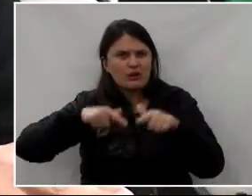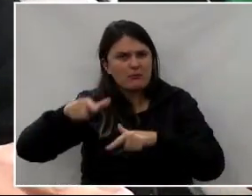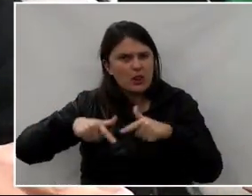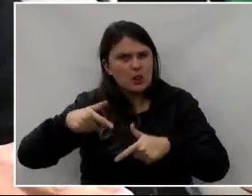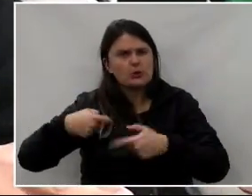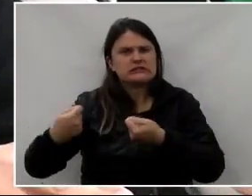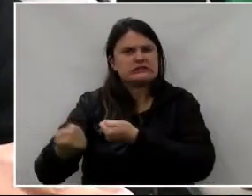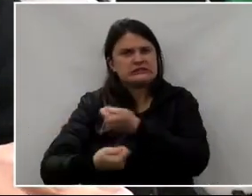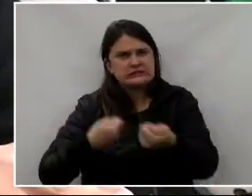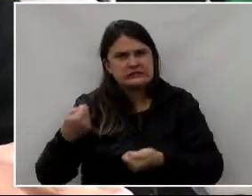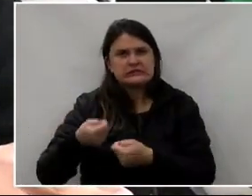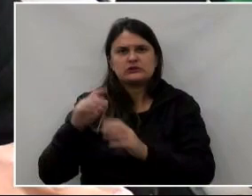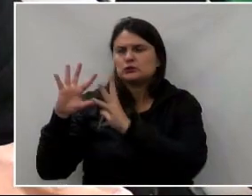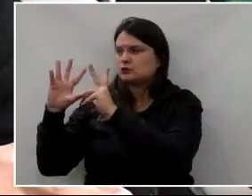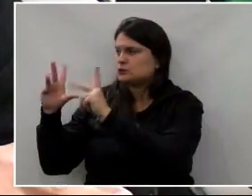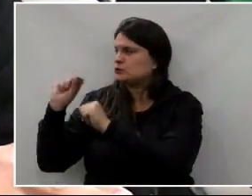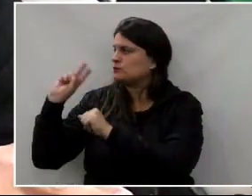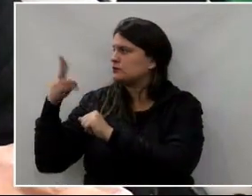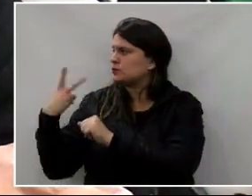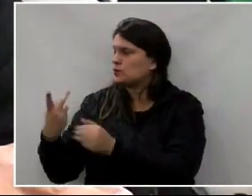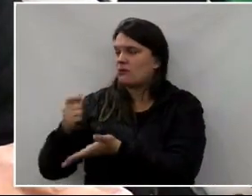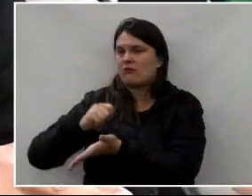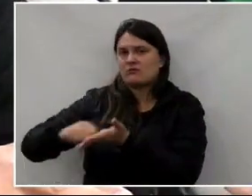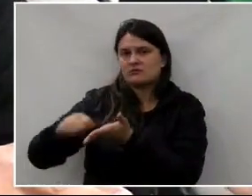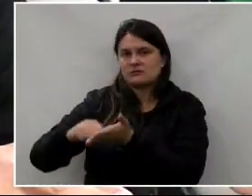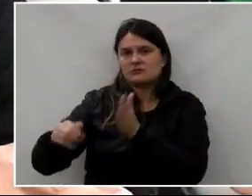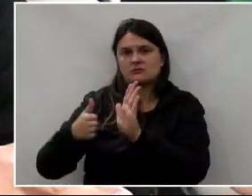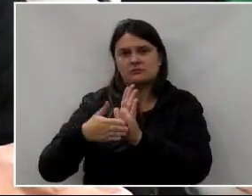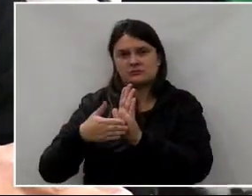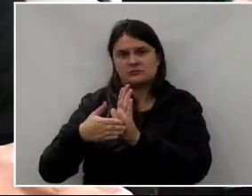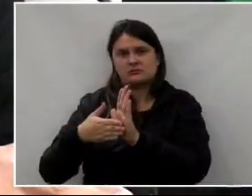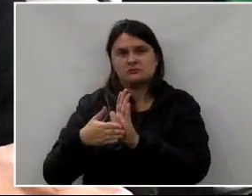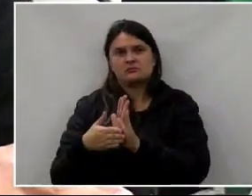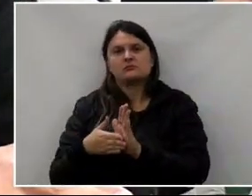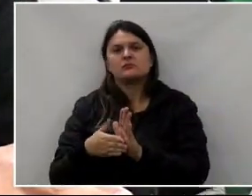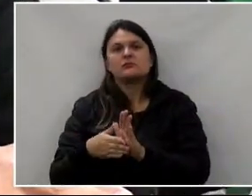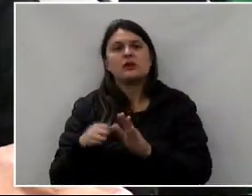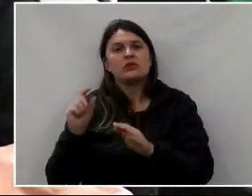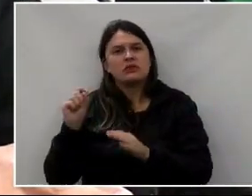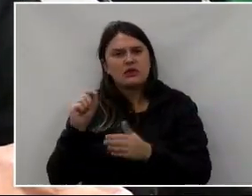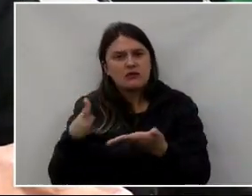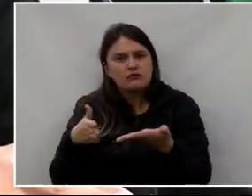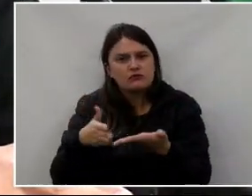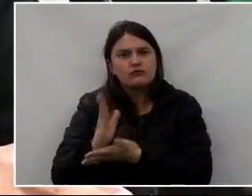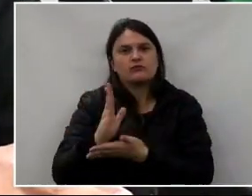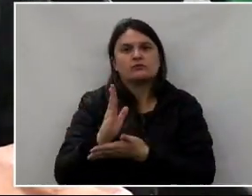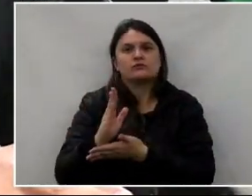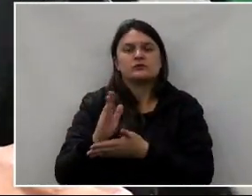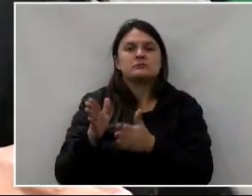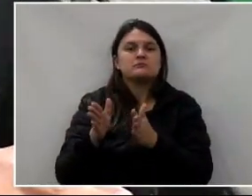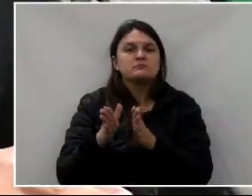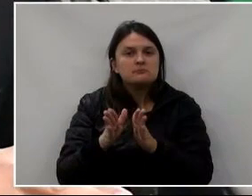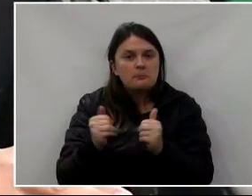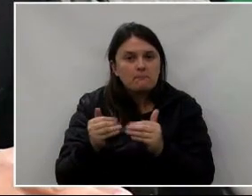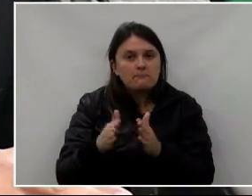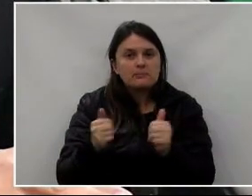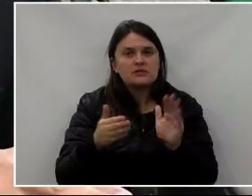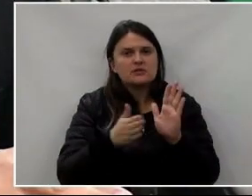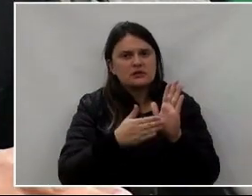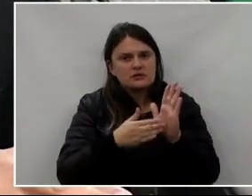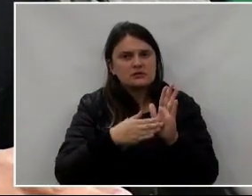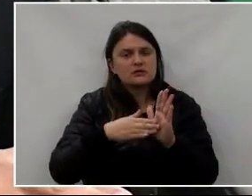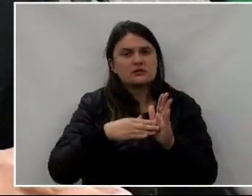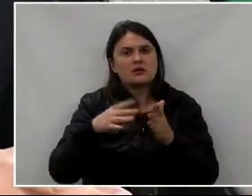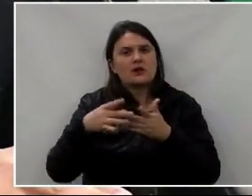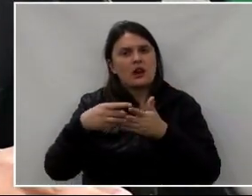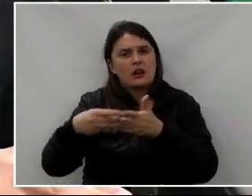Iniciando aqui pelos vereadores que assinaram o requerimento. E a aprovação aqui nesta casa, pedindo ao